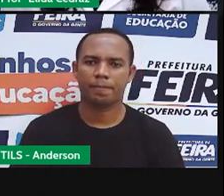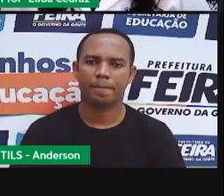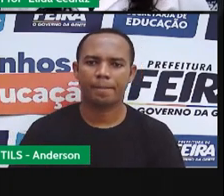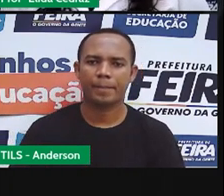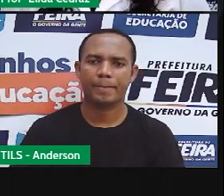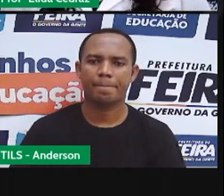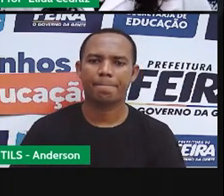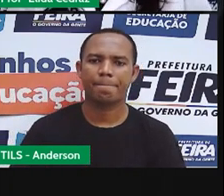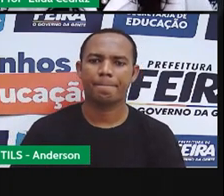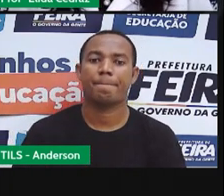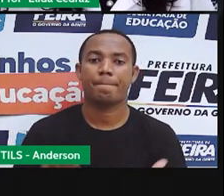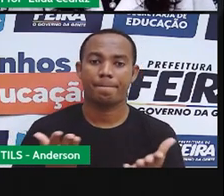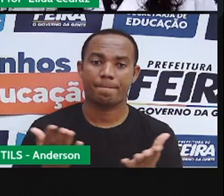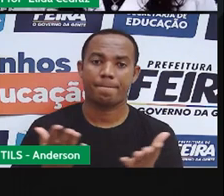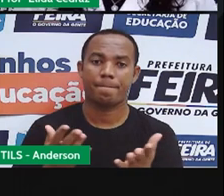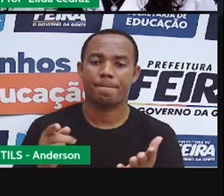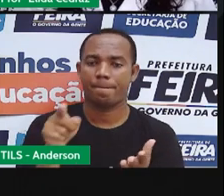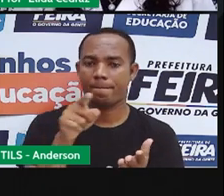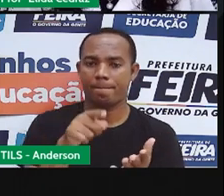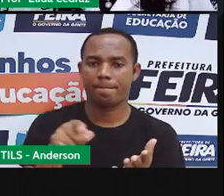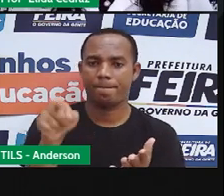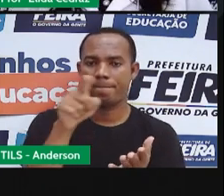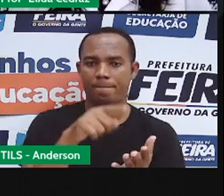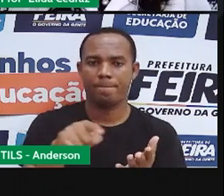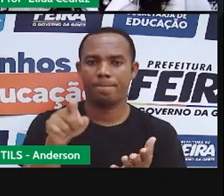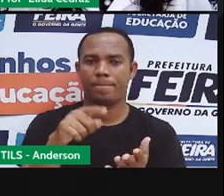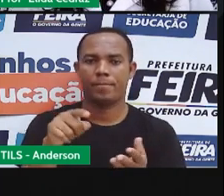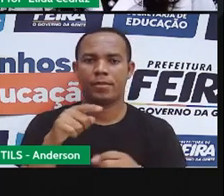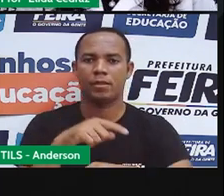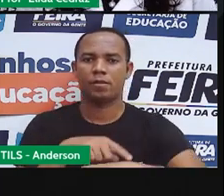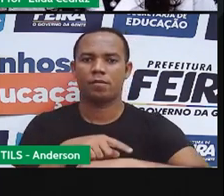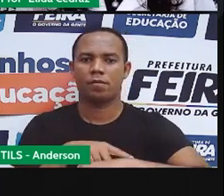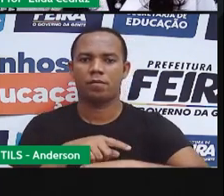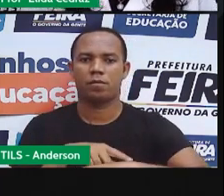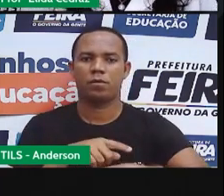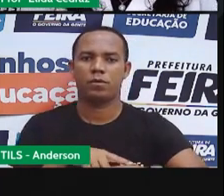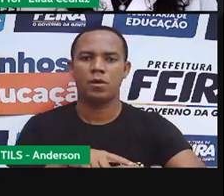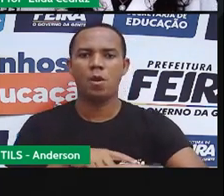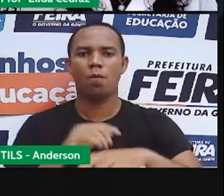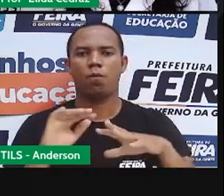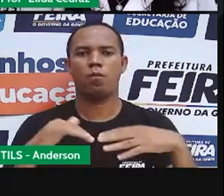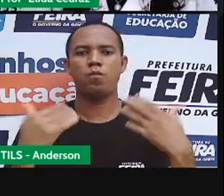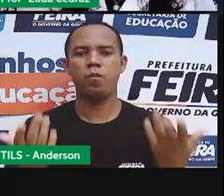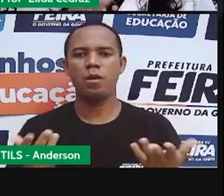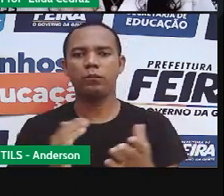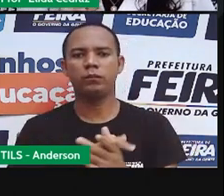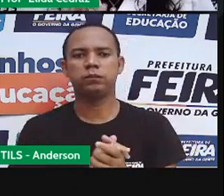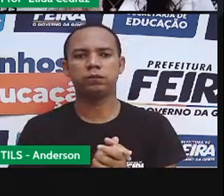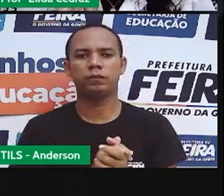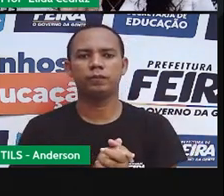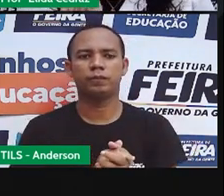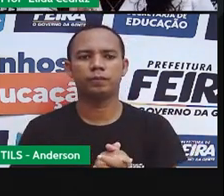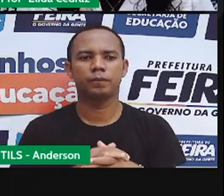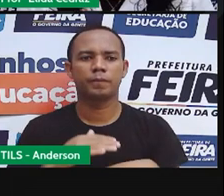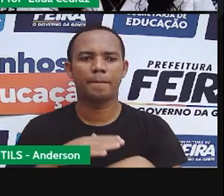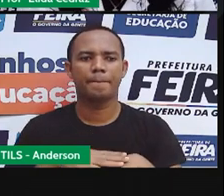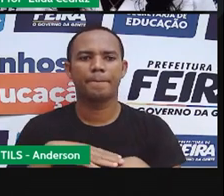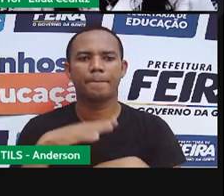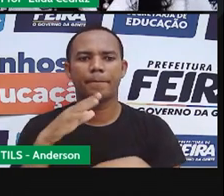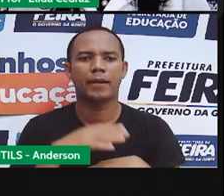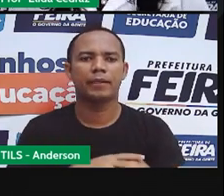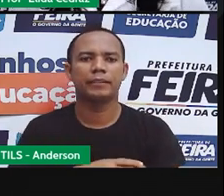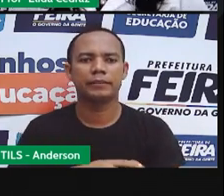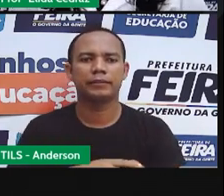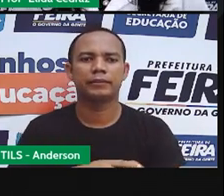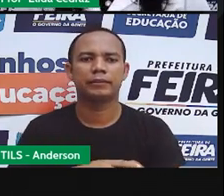Cercule apenas os relógios digitais que marcam o horário de maior risco